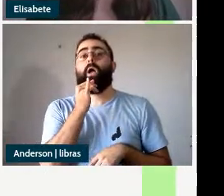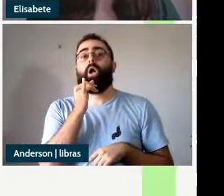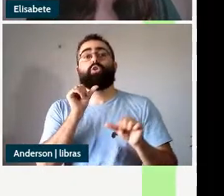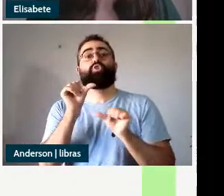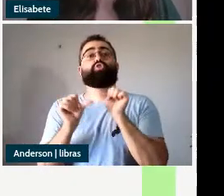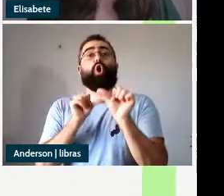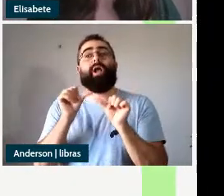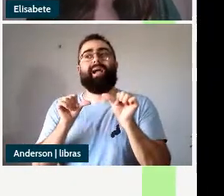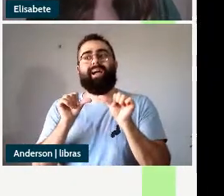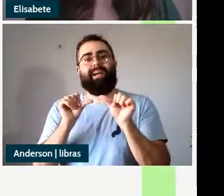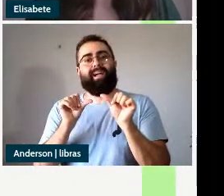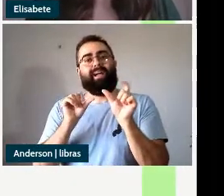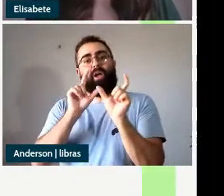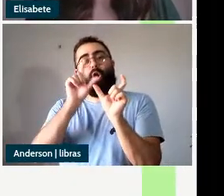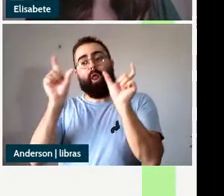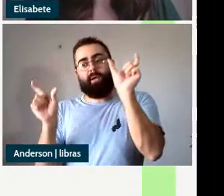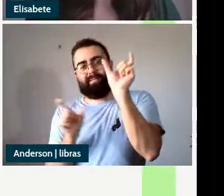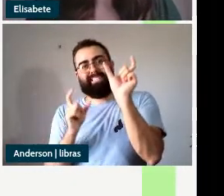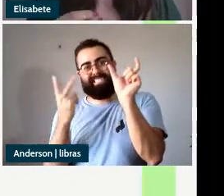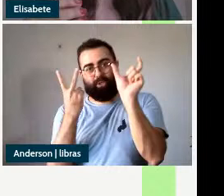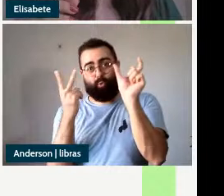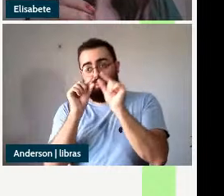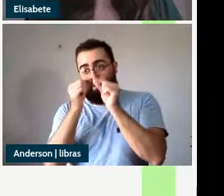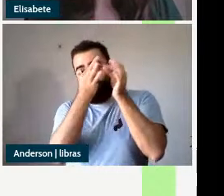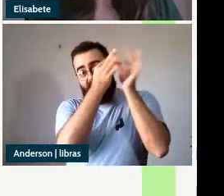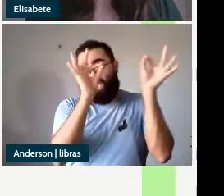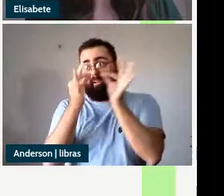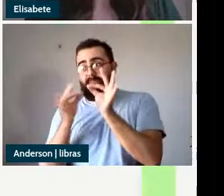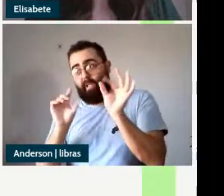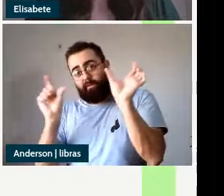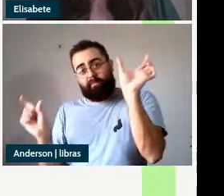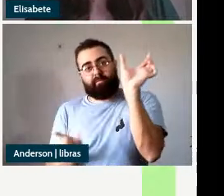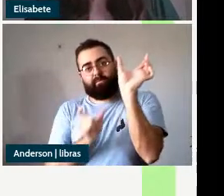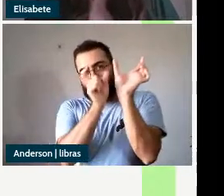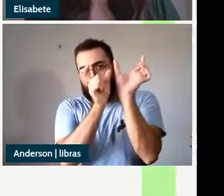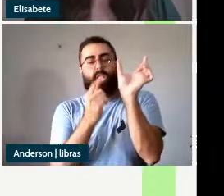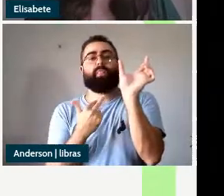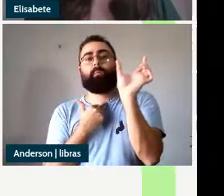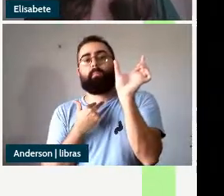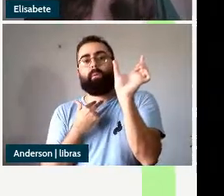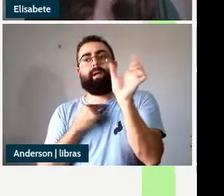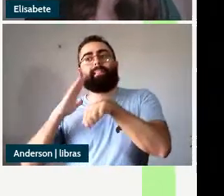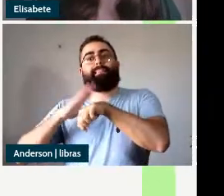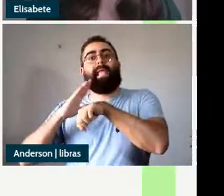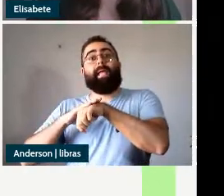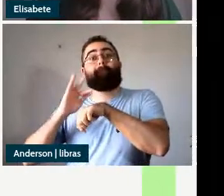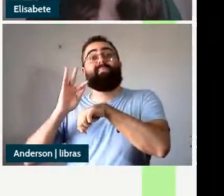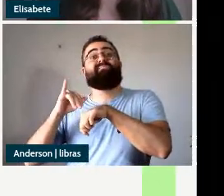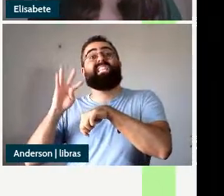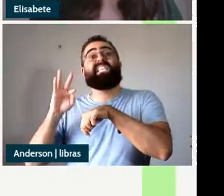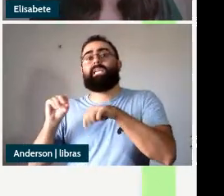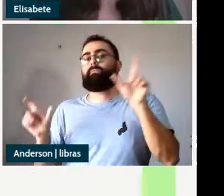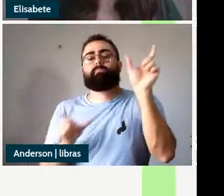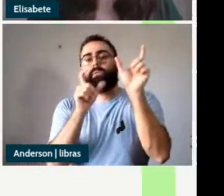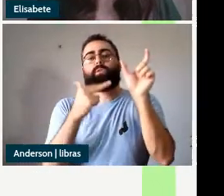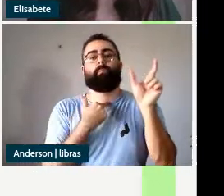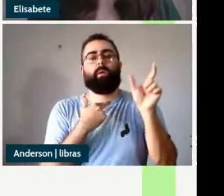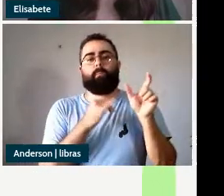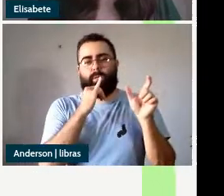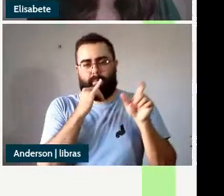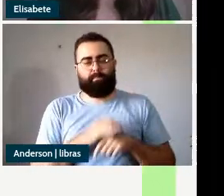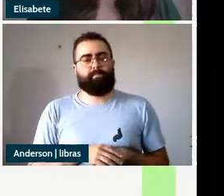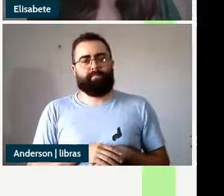o tempo finito então portanto nós podemos ter o João chegou cansado mas não podemos ter o João chegou que é